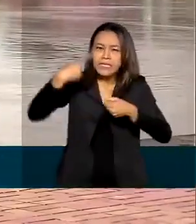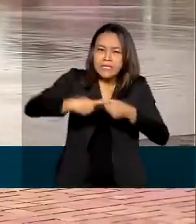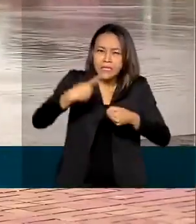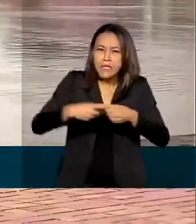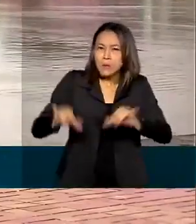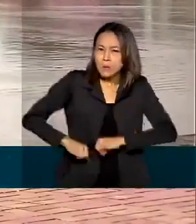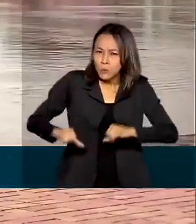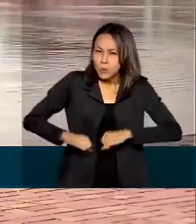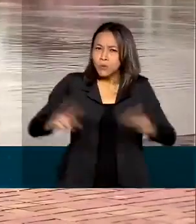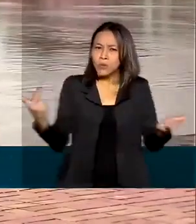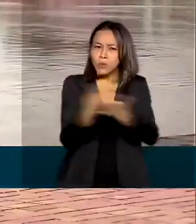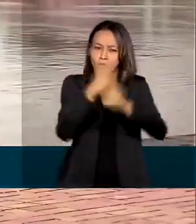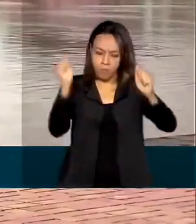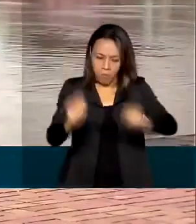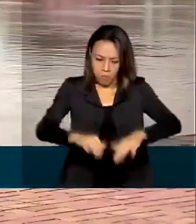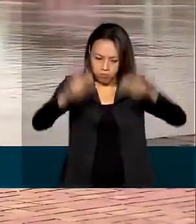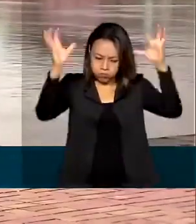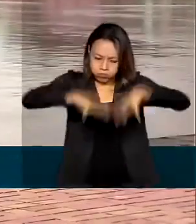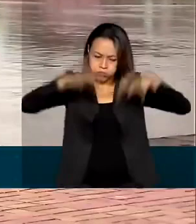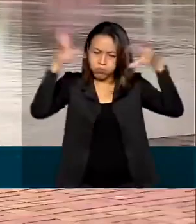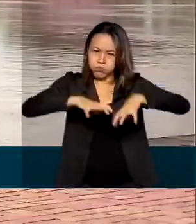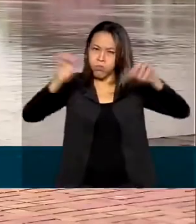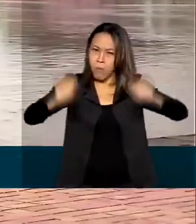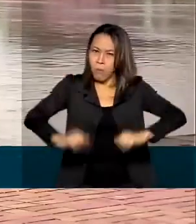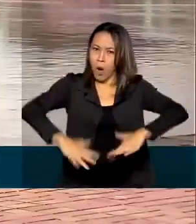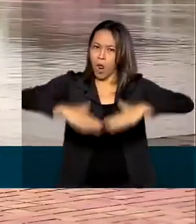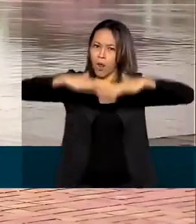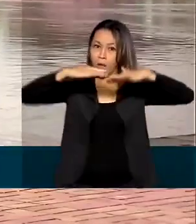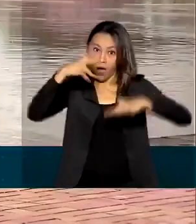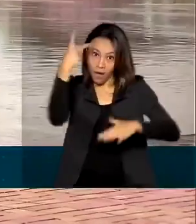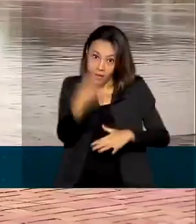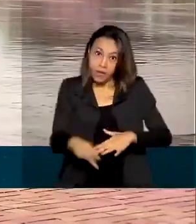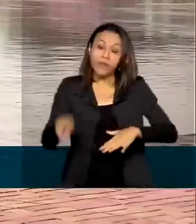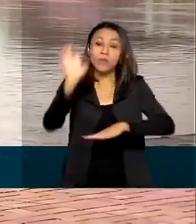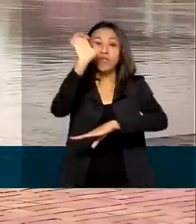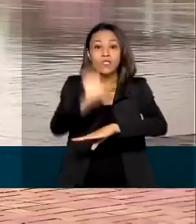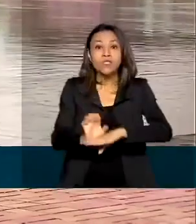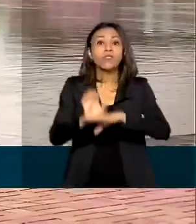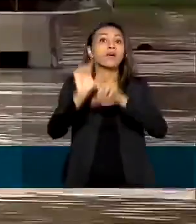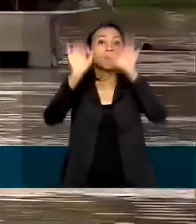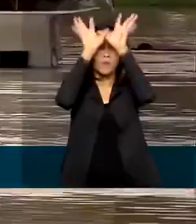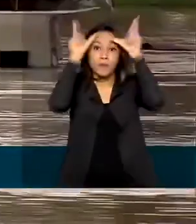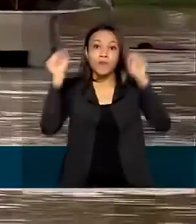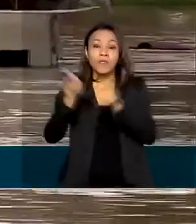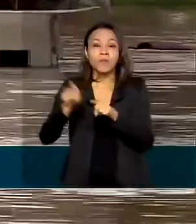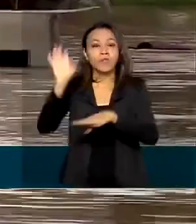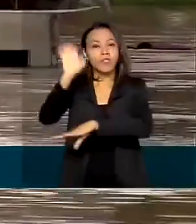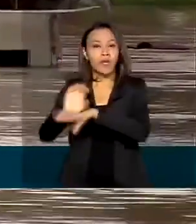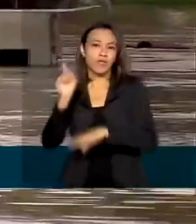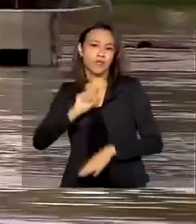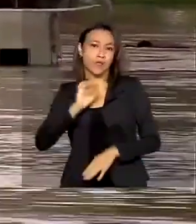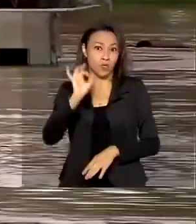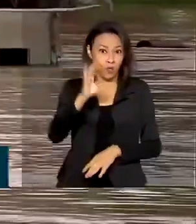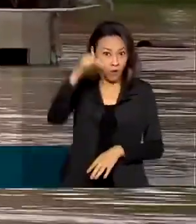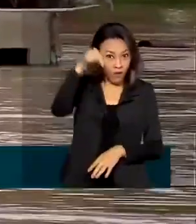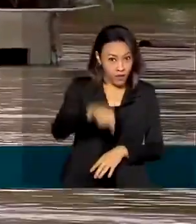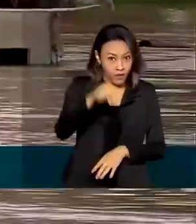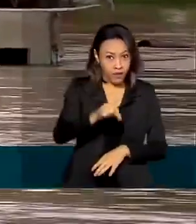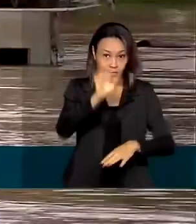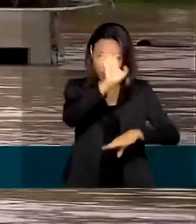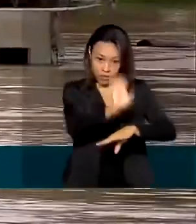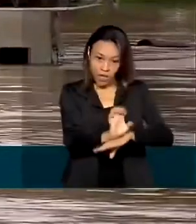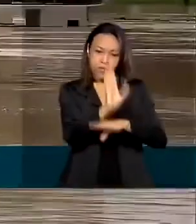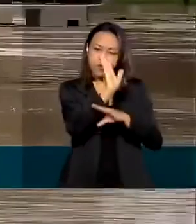sofrem com inundações depois das fortes chuvas aqui no Acre e em Minas Gerais. Só no Acre, o governo federal